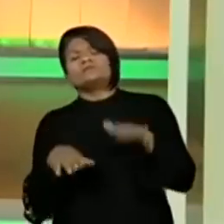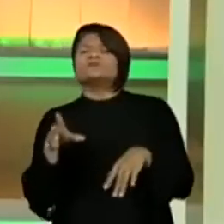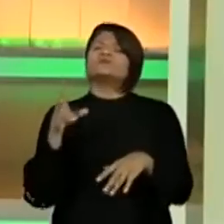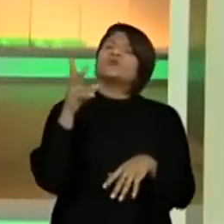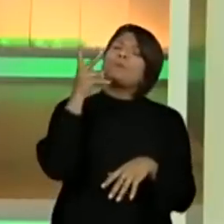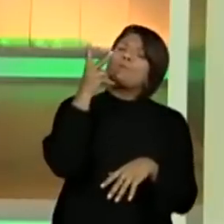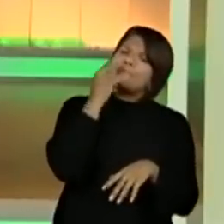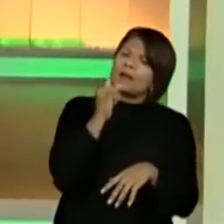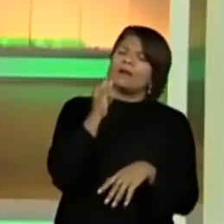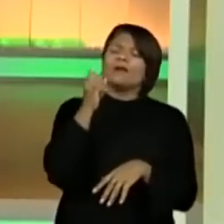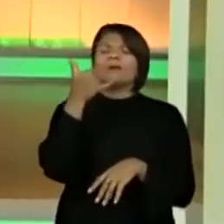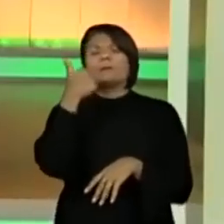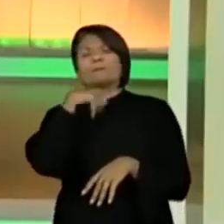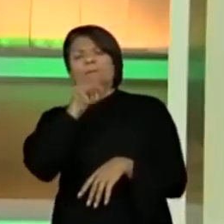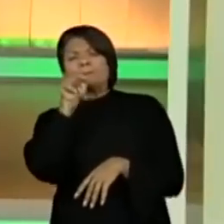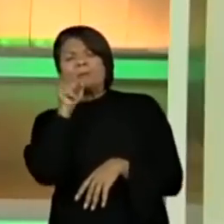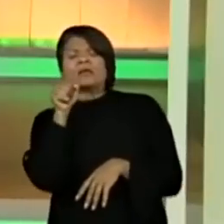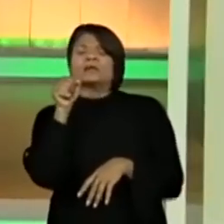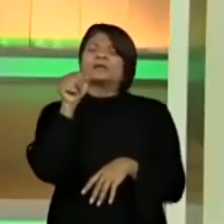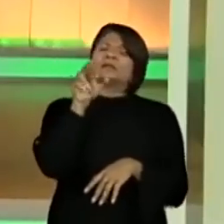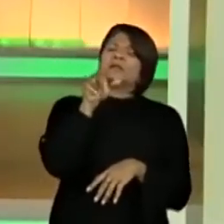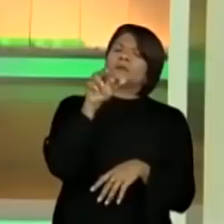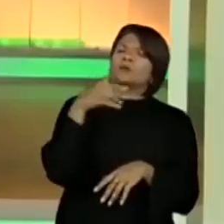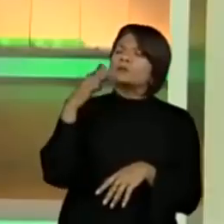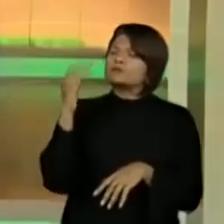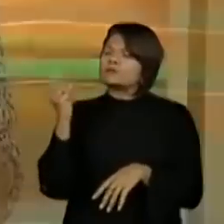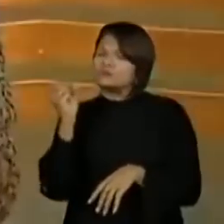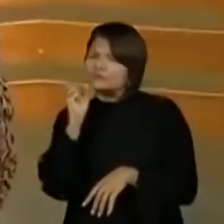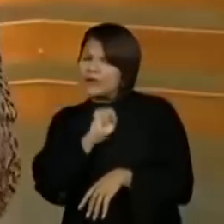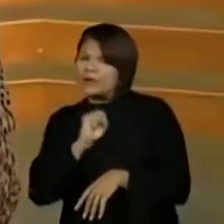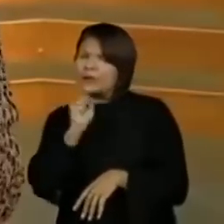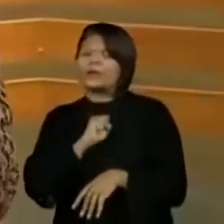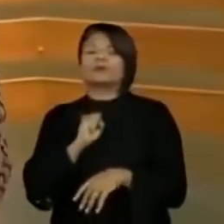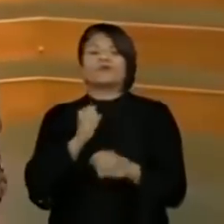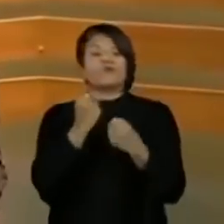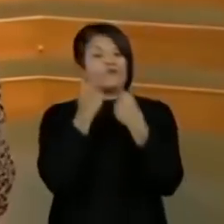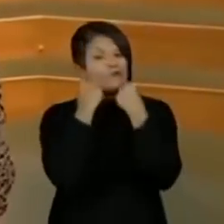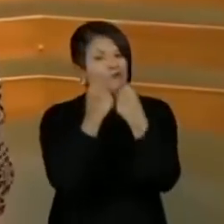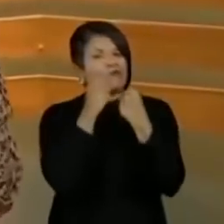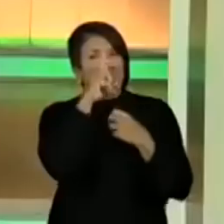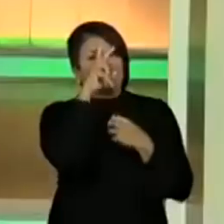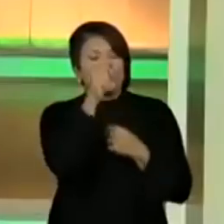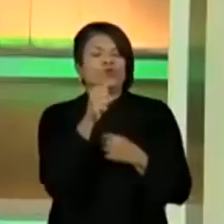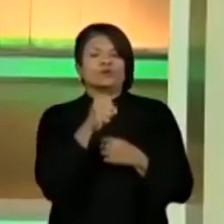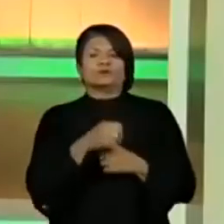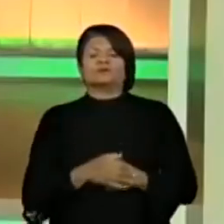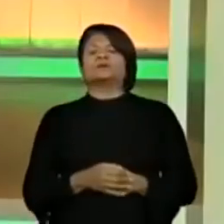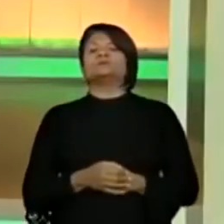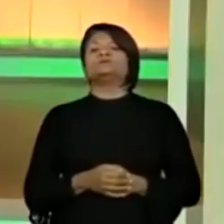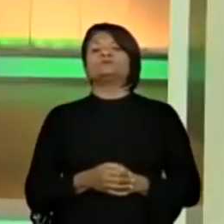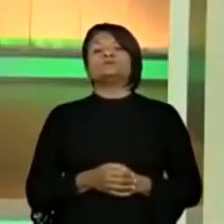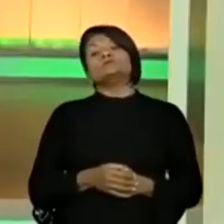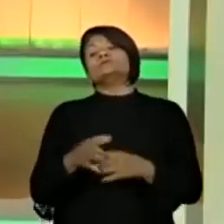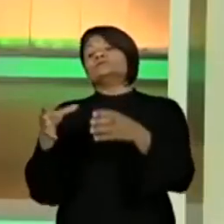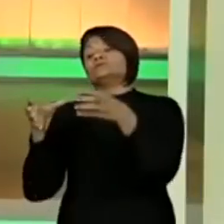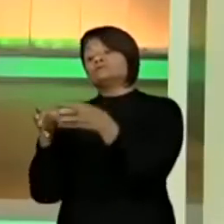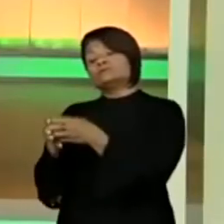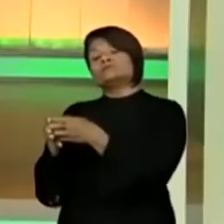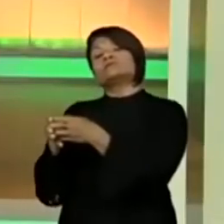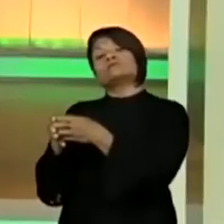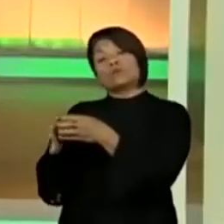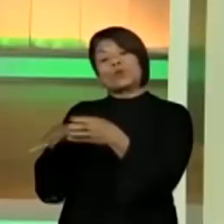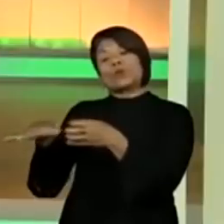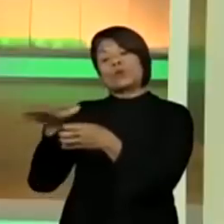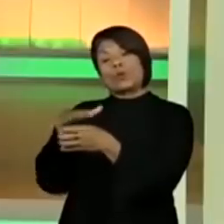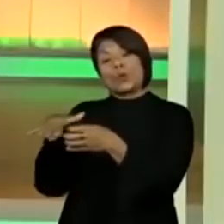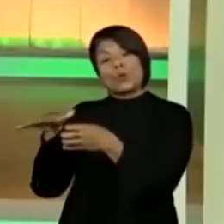vezes a mãe, às vezes um irmão mais velho. Estão aí, força, estamos juntos. E um terceiro grupo, mas não